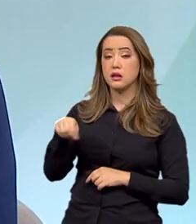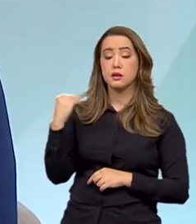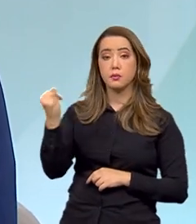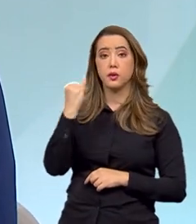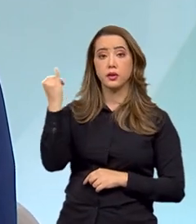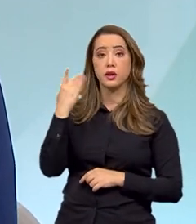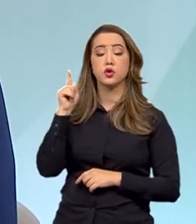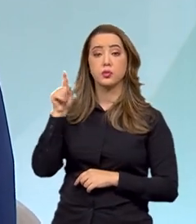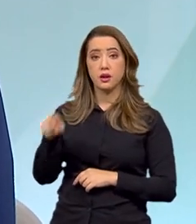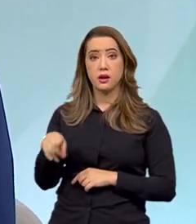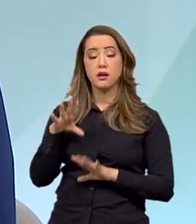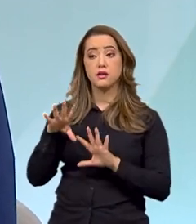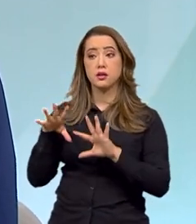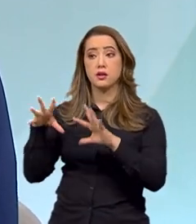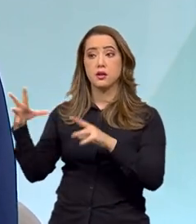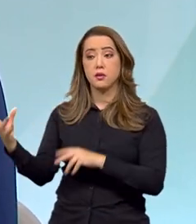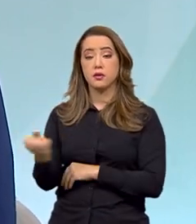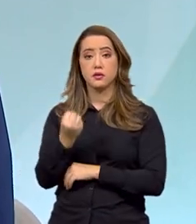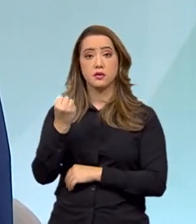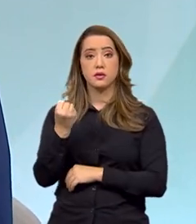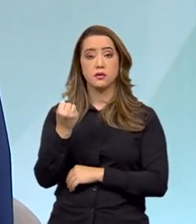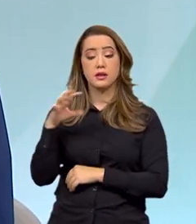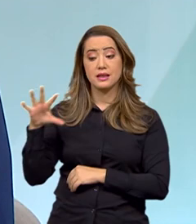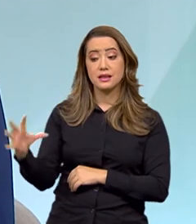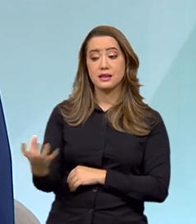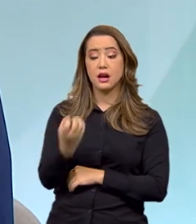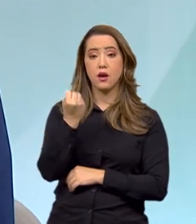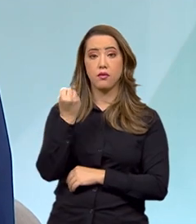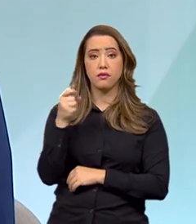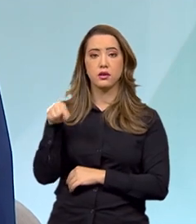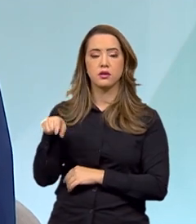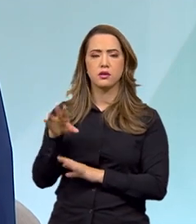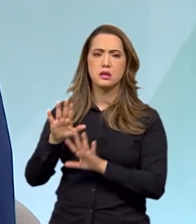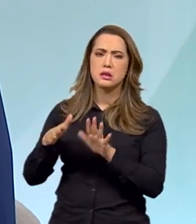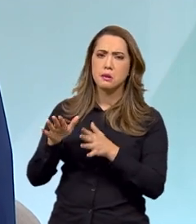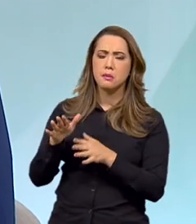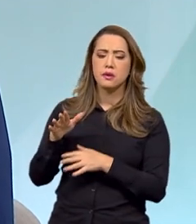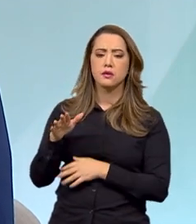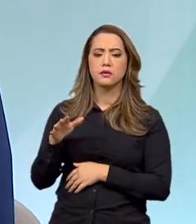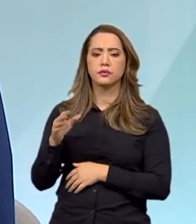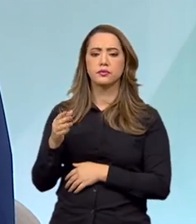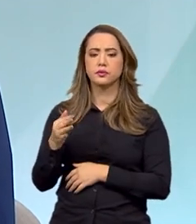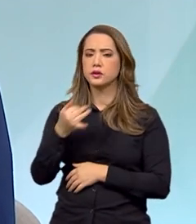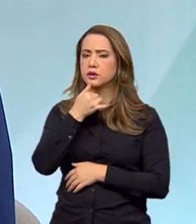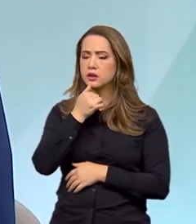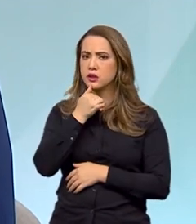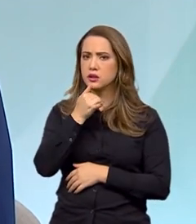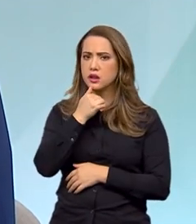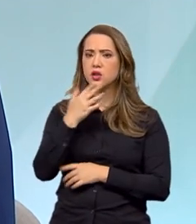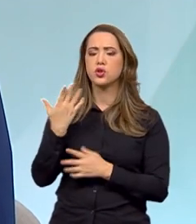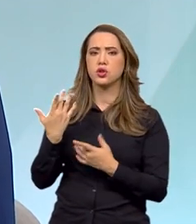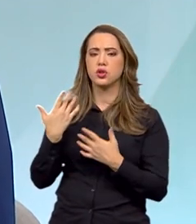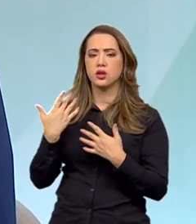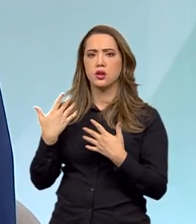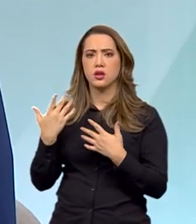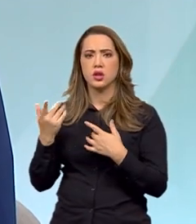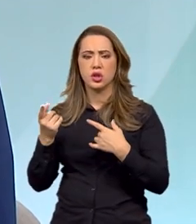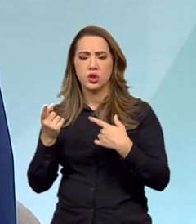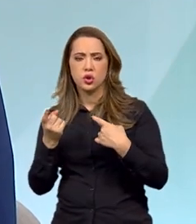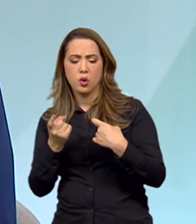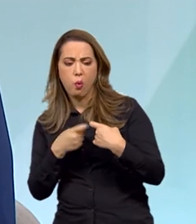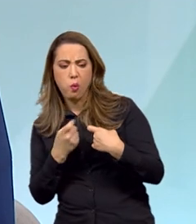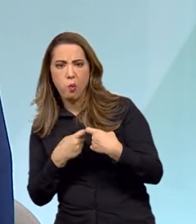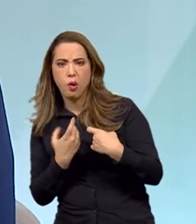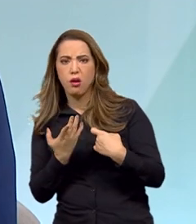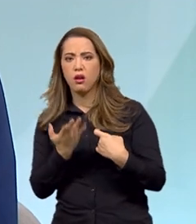nas ruas, foram apreendidas, foram salvos dessa situação terrível de completo